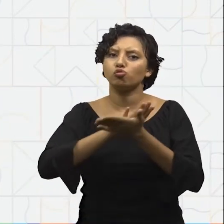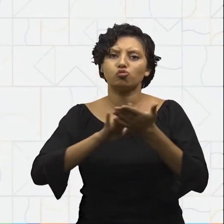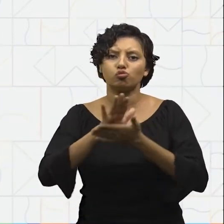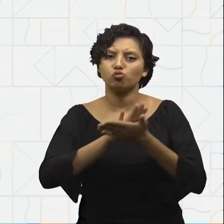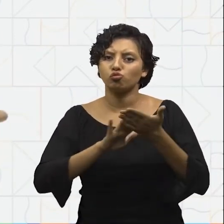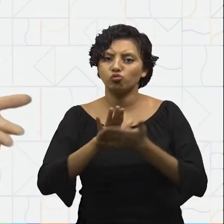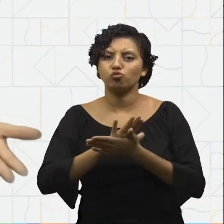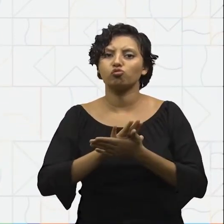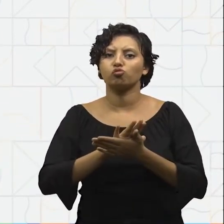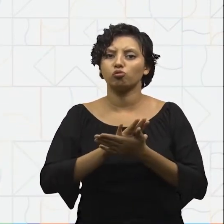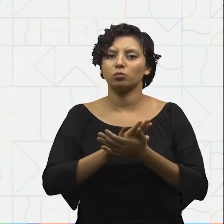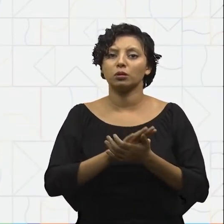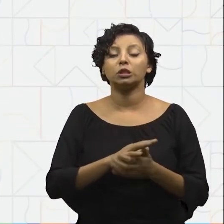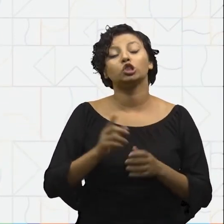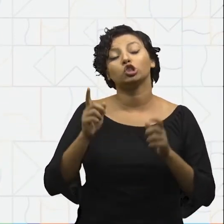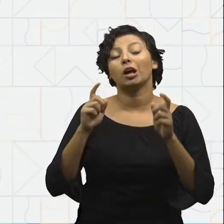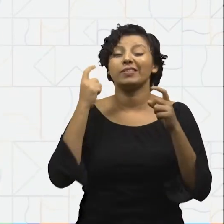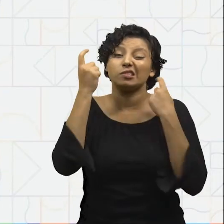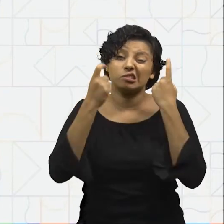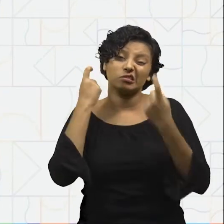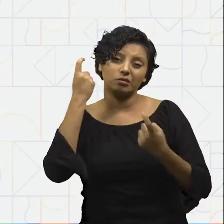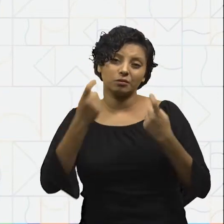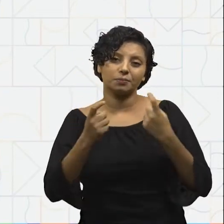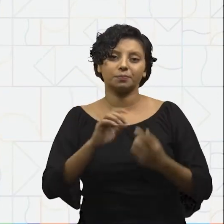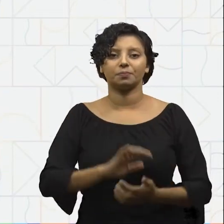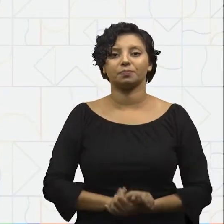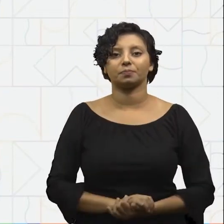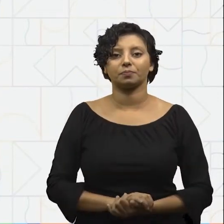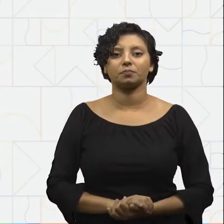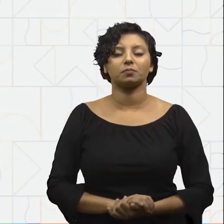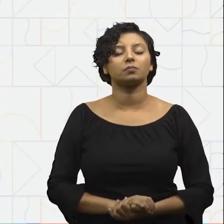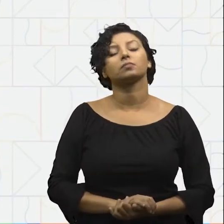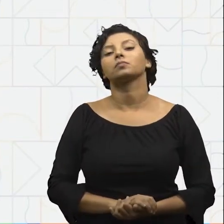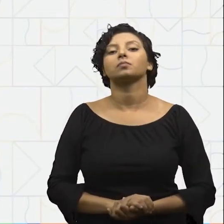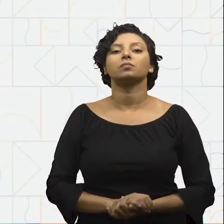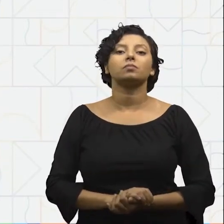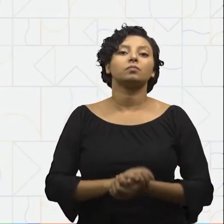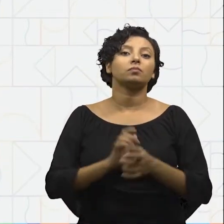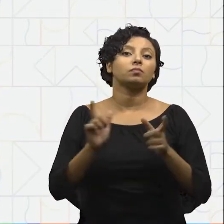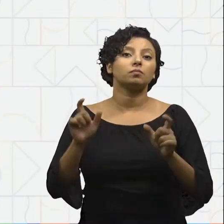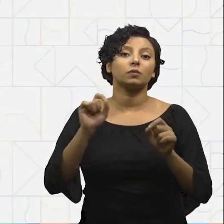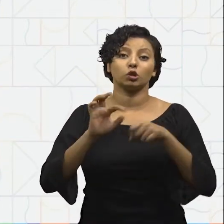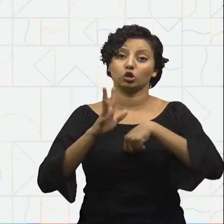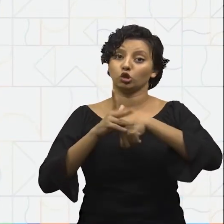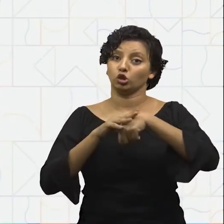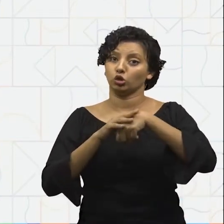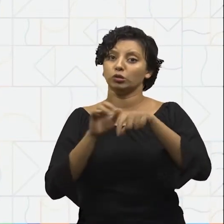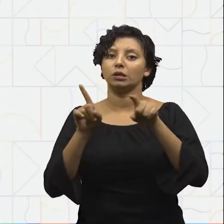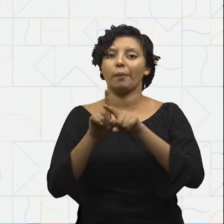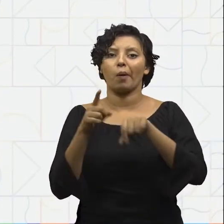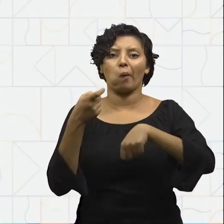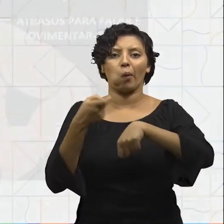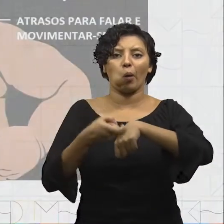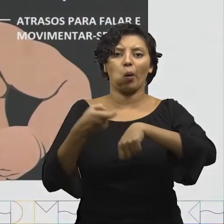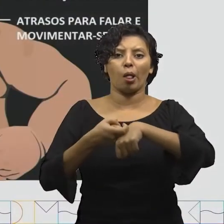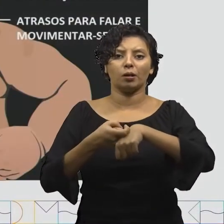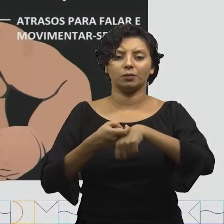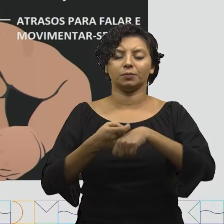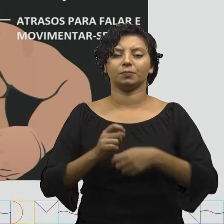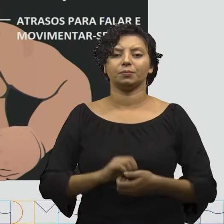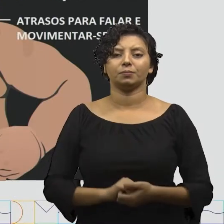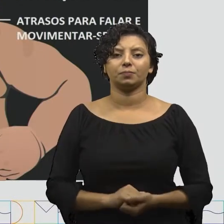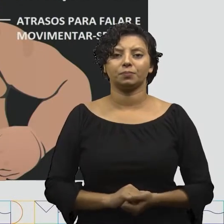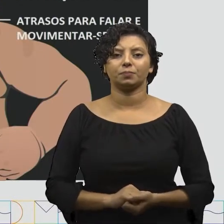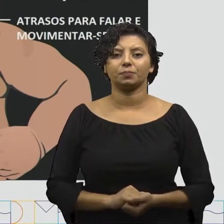origem, por exemplo, de estresse. Geralmente, ele é seguido de dor e rigidez no músculo afetado. O